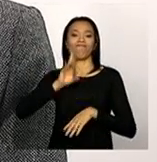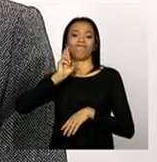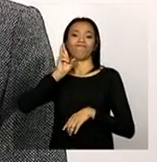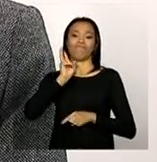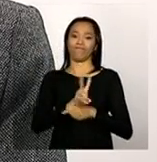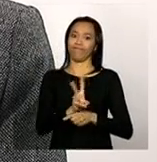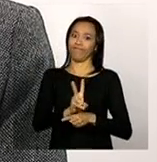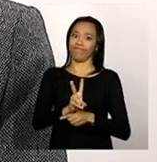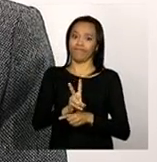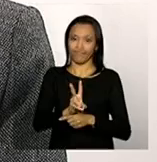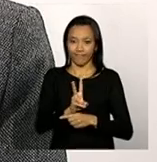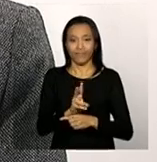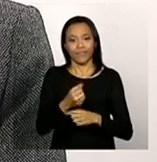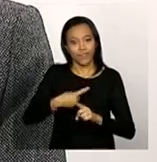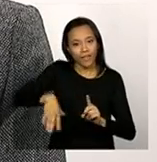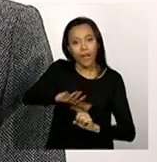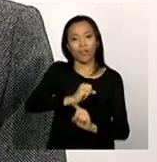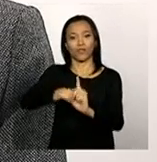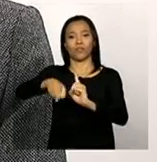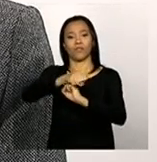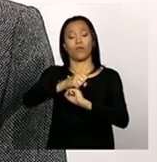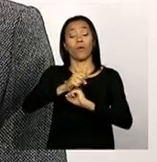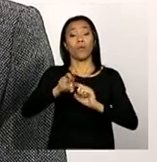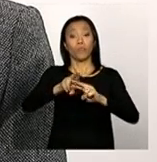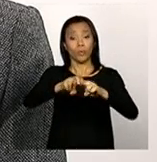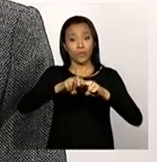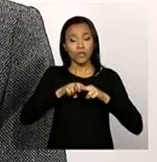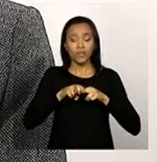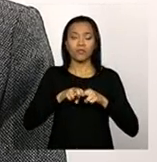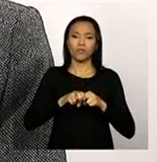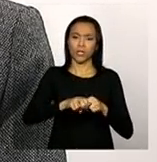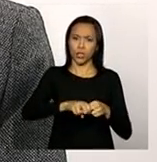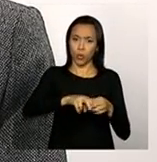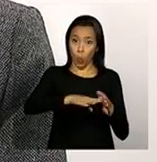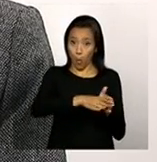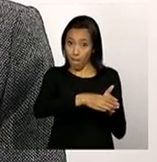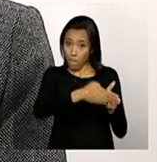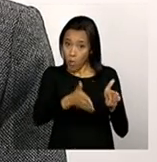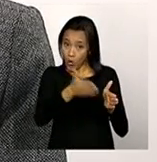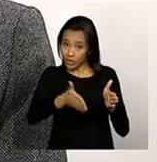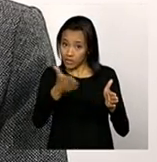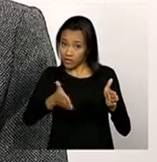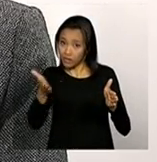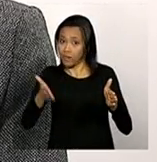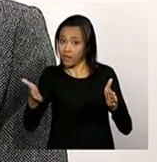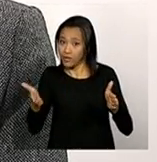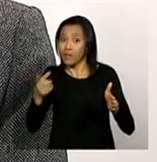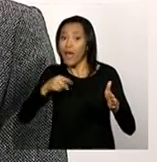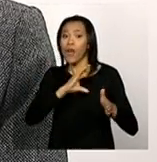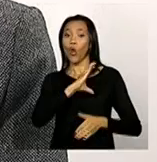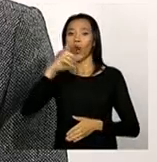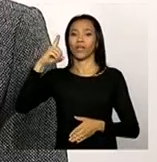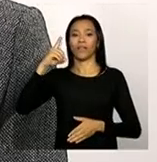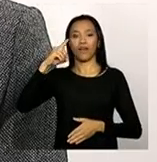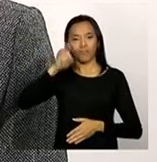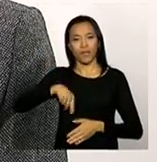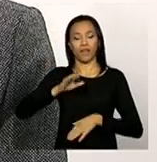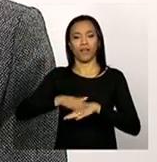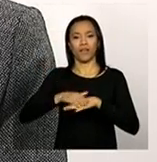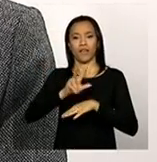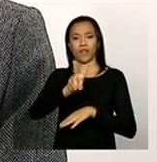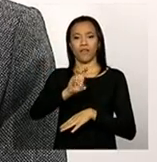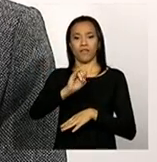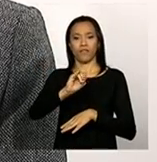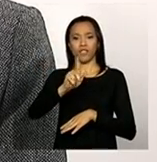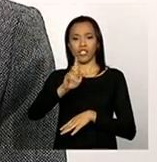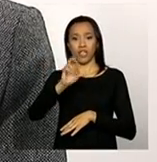E, por isso, inclusive, o próprio processo do Censo Suas, ele é coordenado pela vigilância sócio-assistencial em